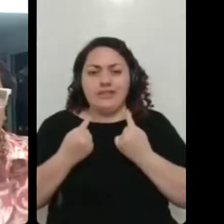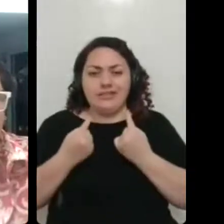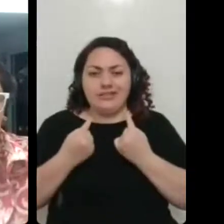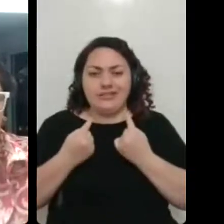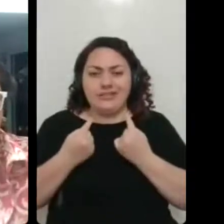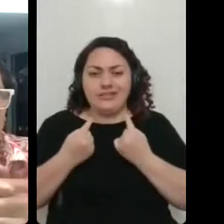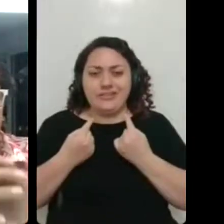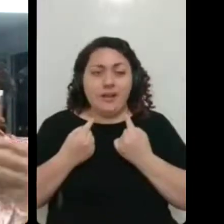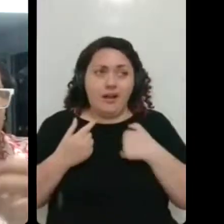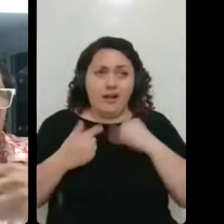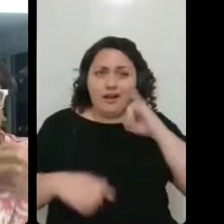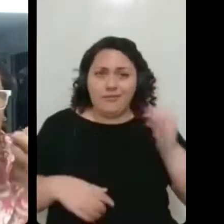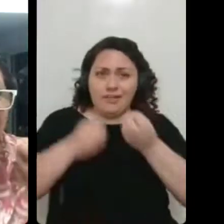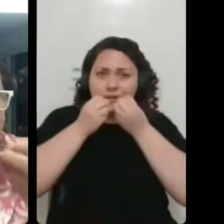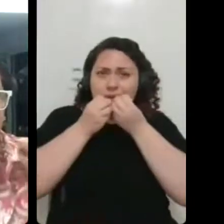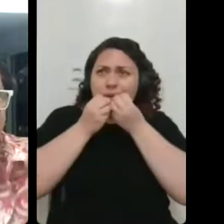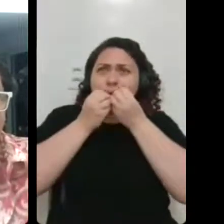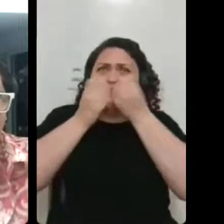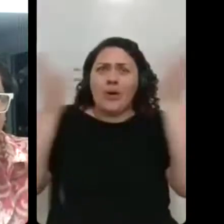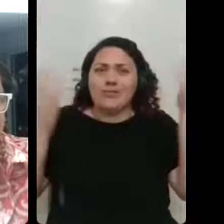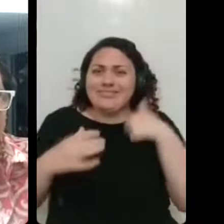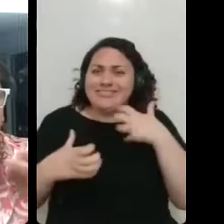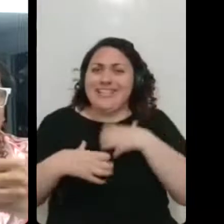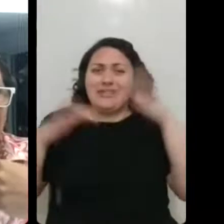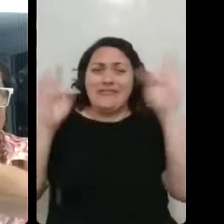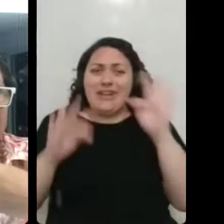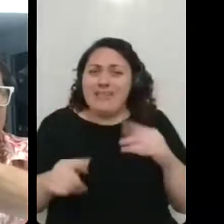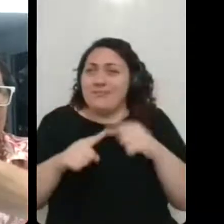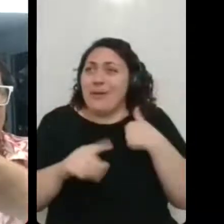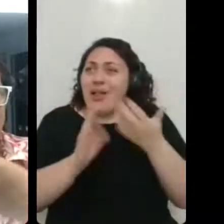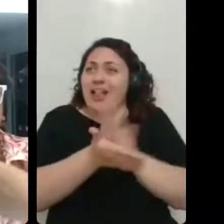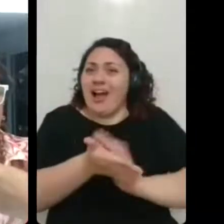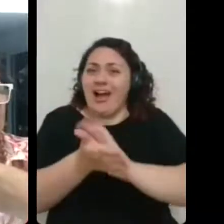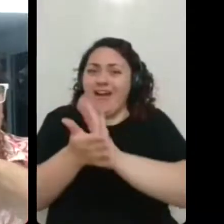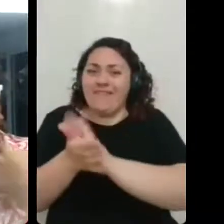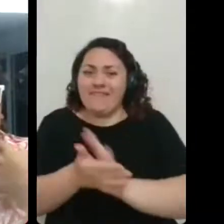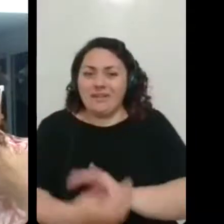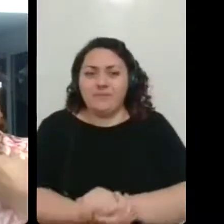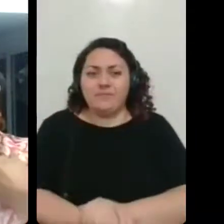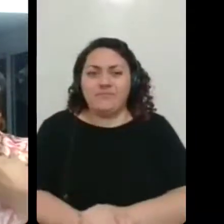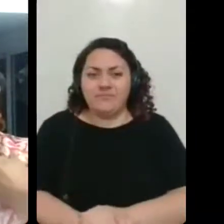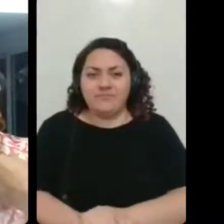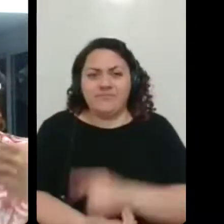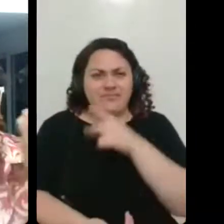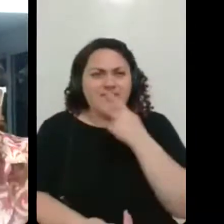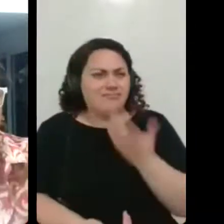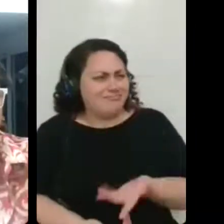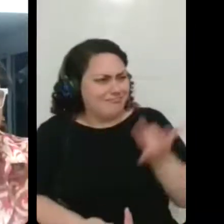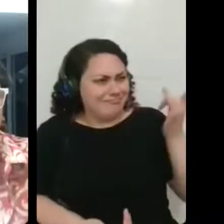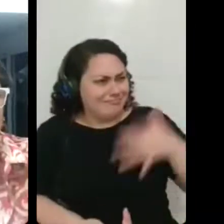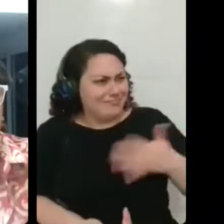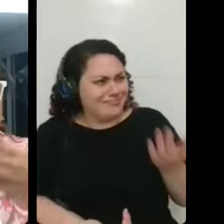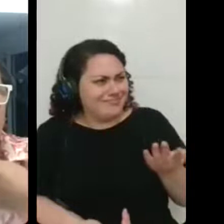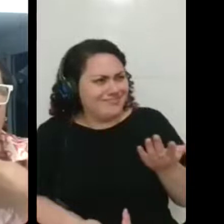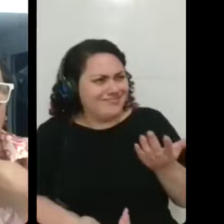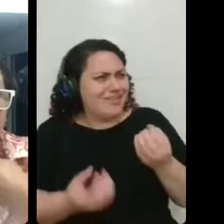Porque eu contei pra todo mundo que eu tô muito feliz de conseguir lavar louça. E aí, a minha terceira dizia assim, puxa, mas que pobreza de estar morando